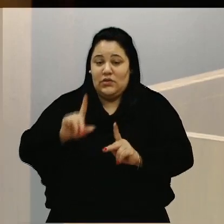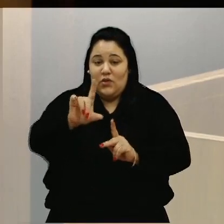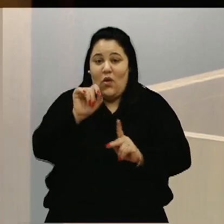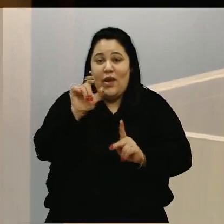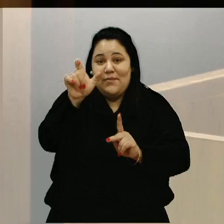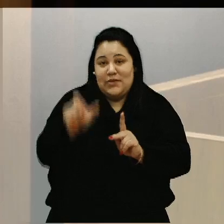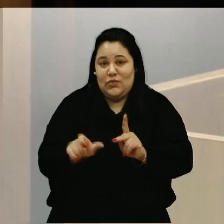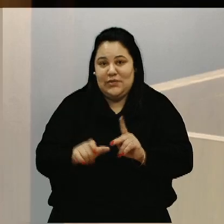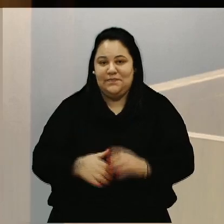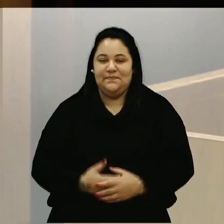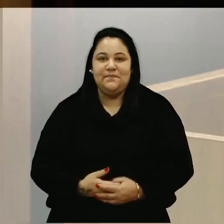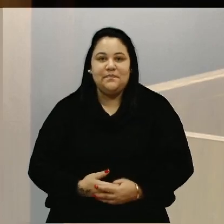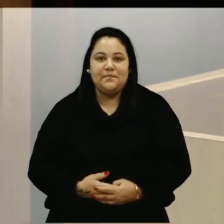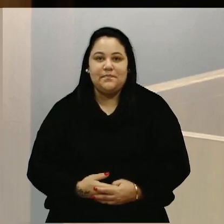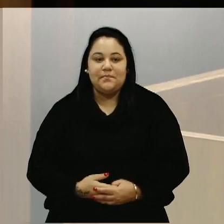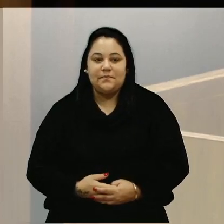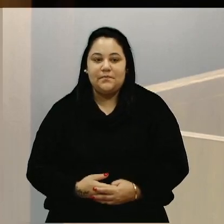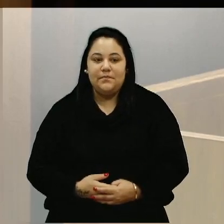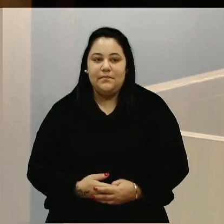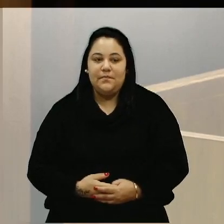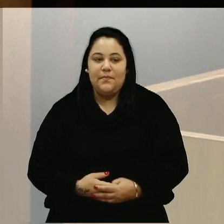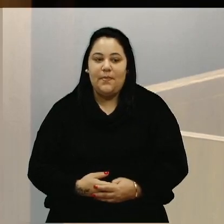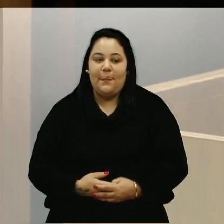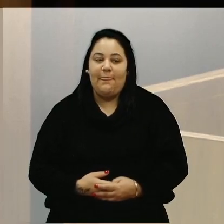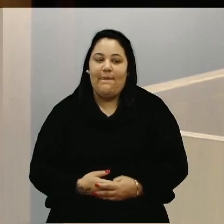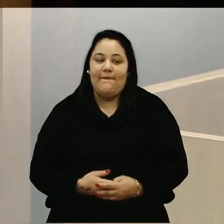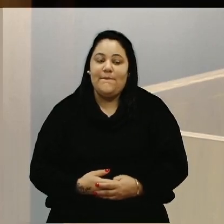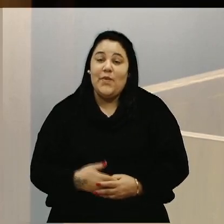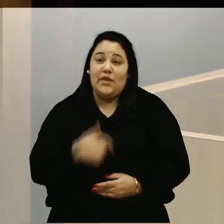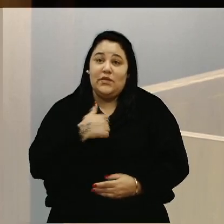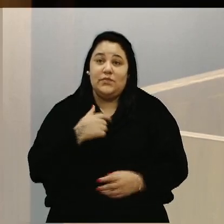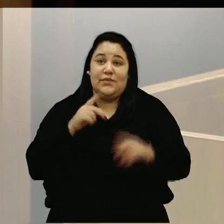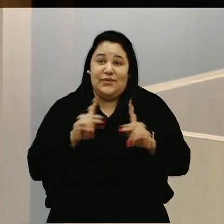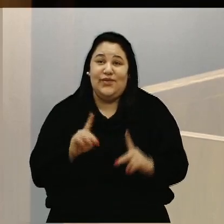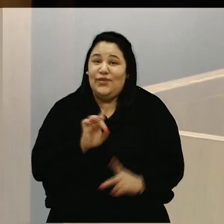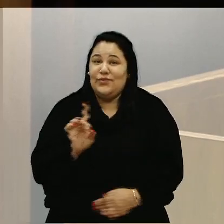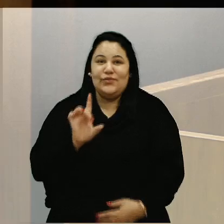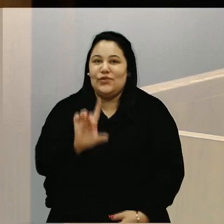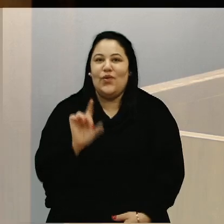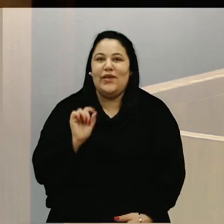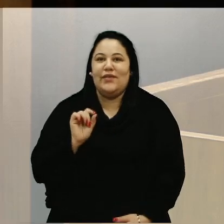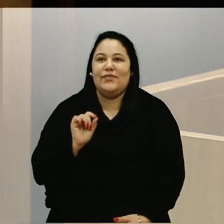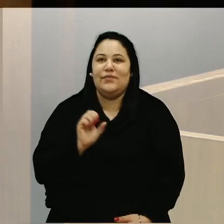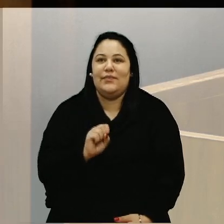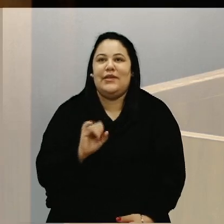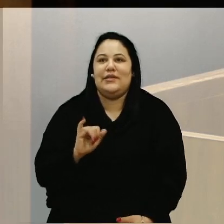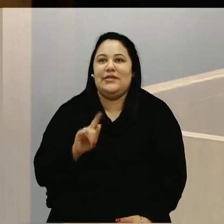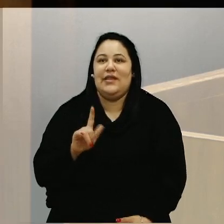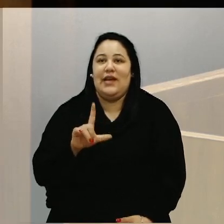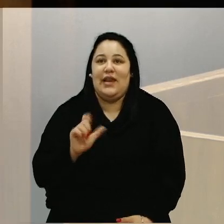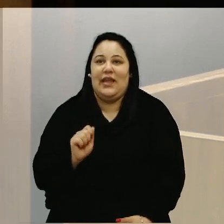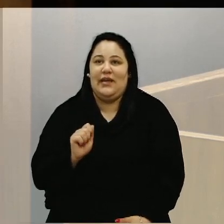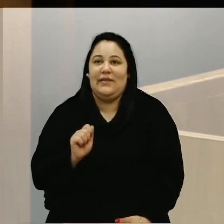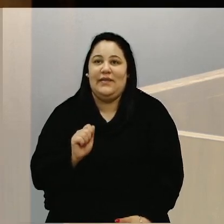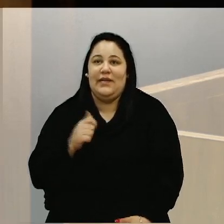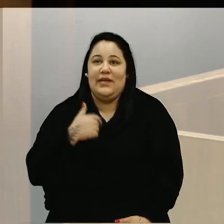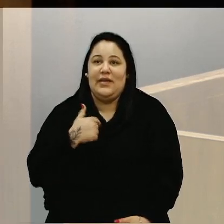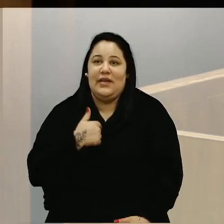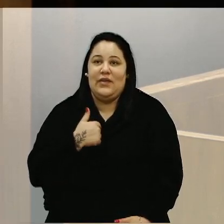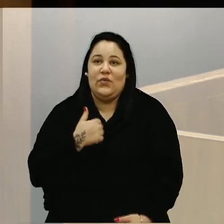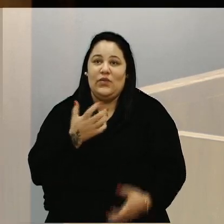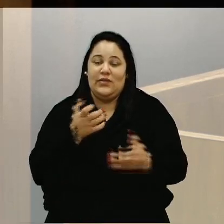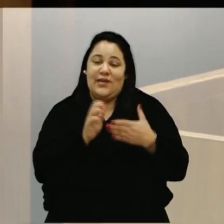Eu fui uma dessas que não escolheu uma sigla. Eu decidi seguir pessoas.